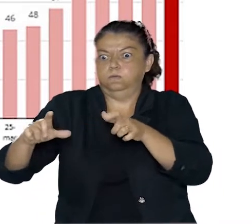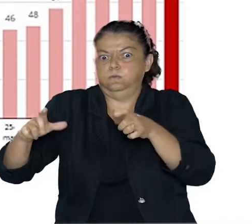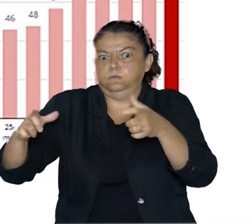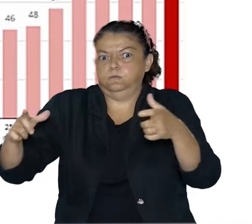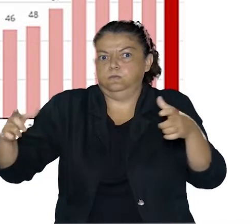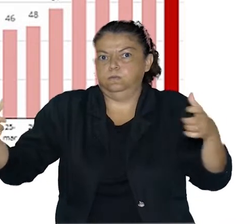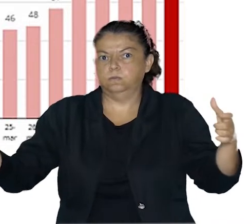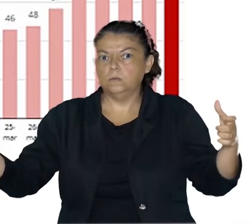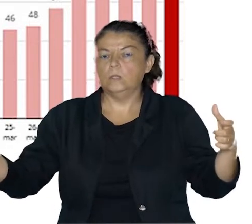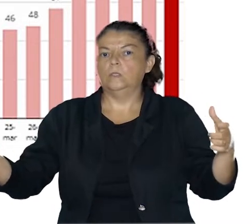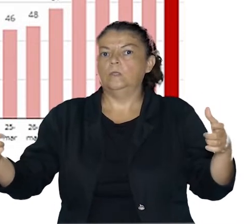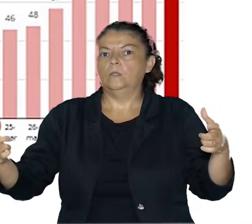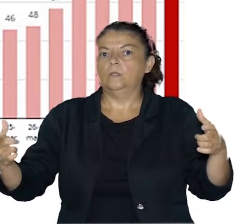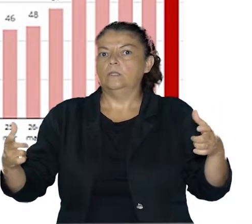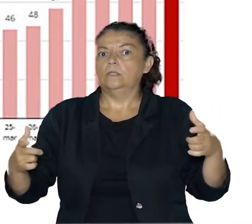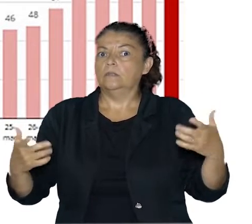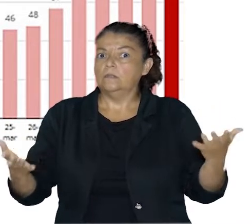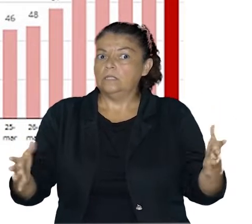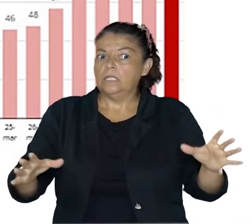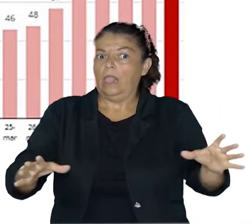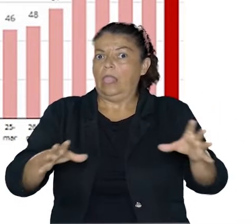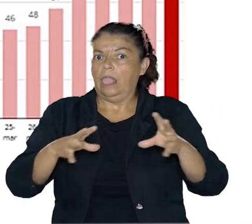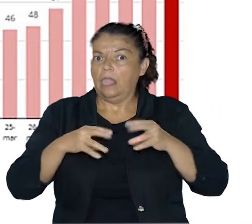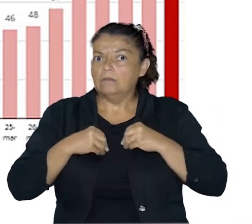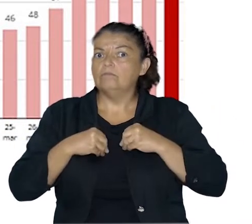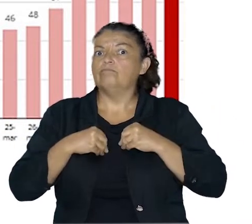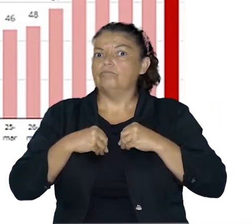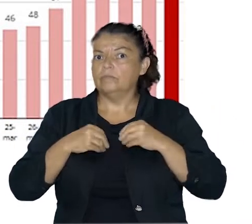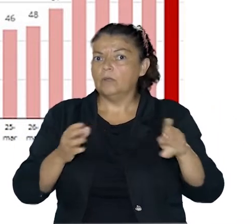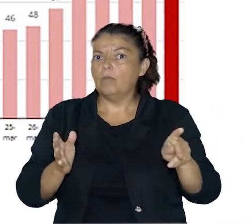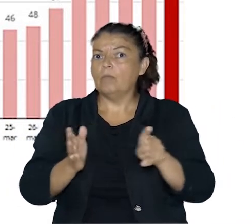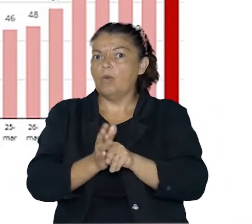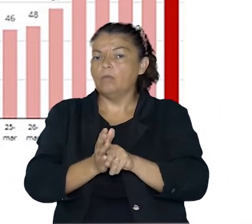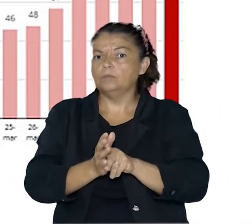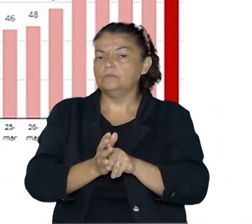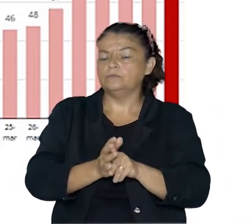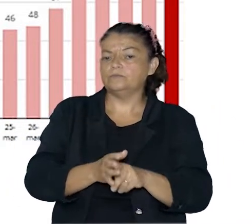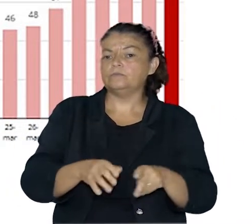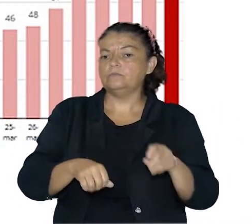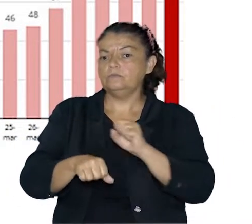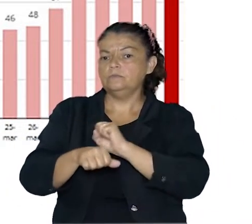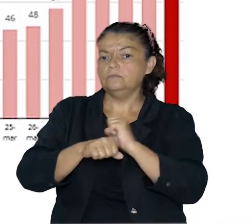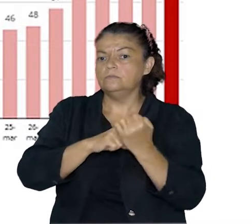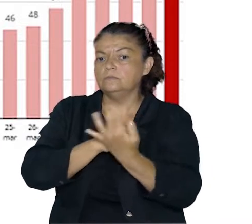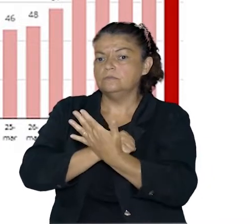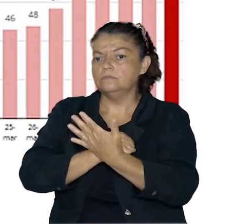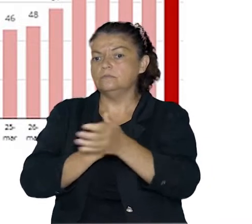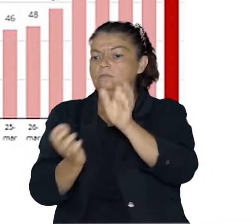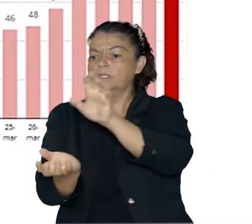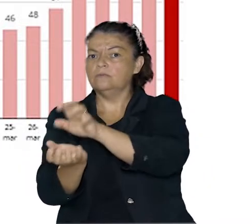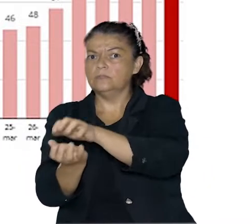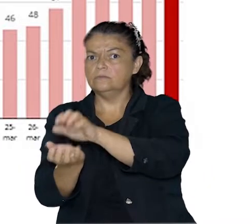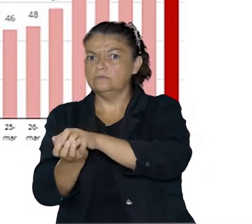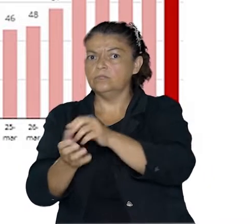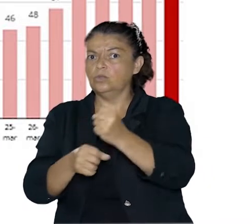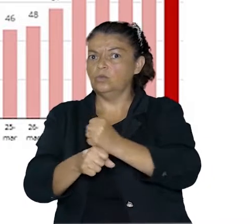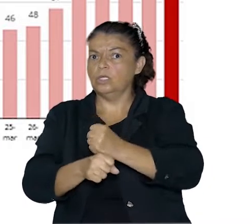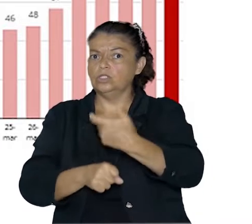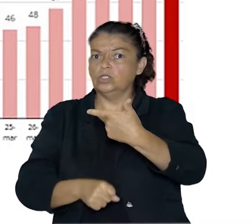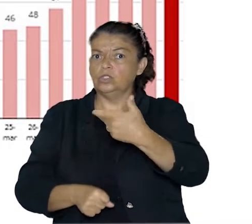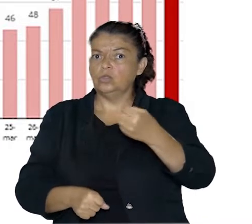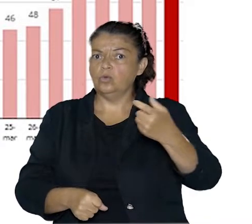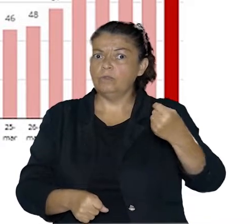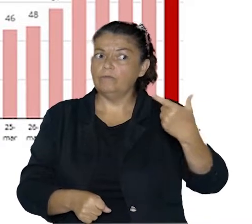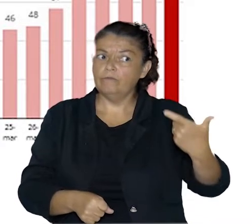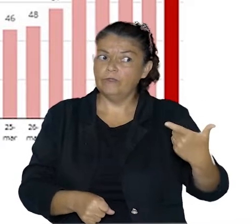casos confirmados de coronavírus no estado de Pernambuco até o dia 1 de 4 de 2020. Ou seja, a gente vai ter